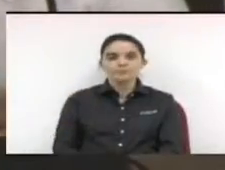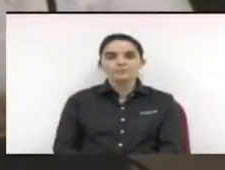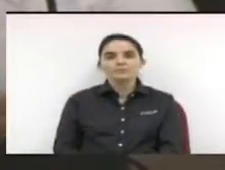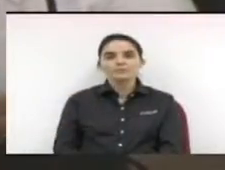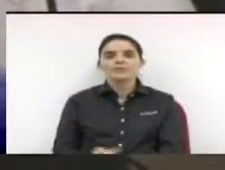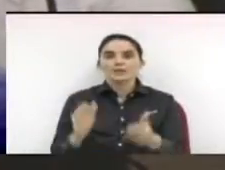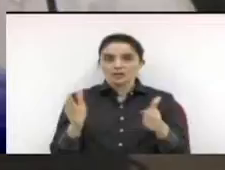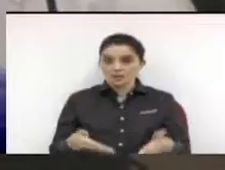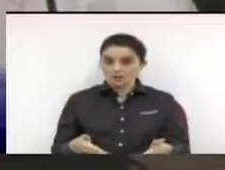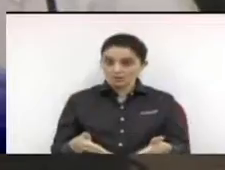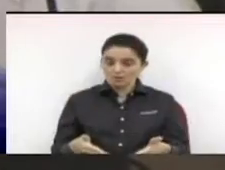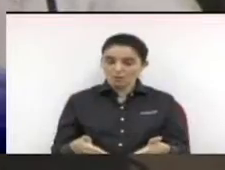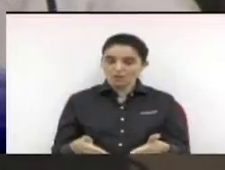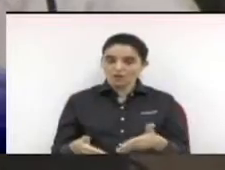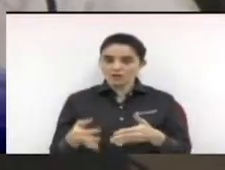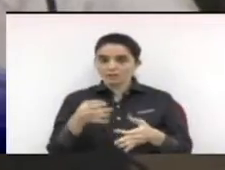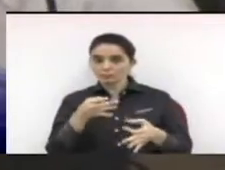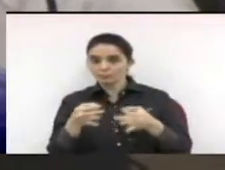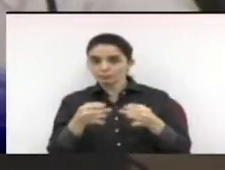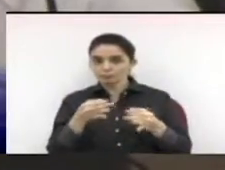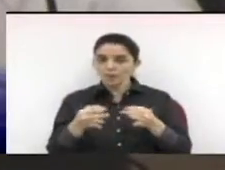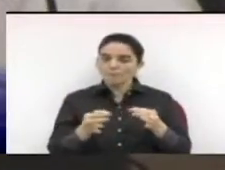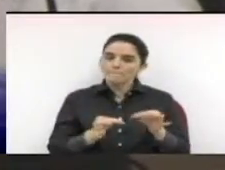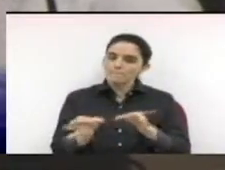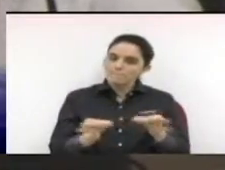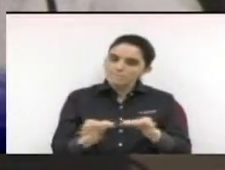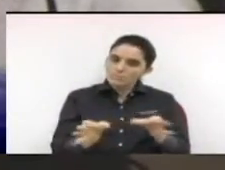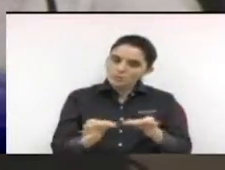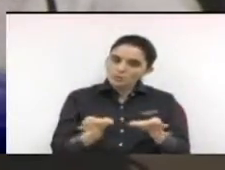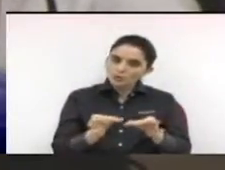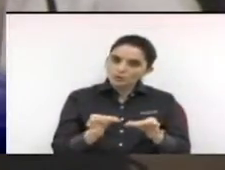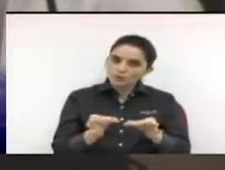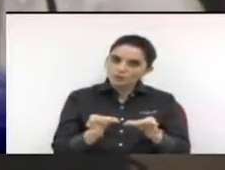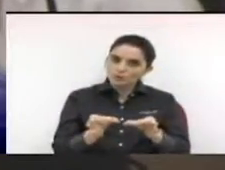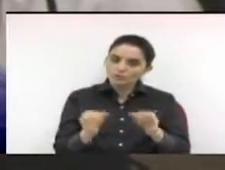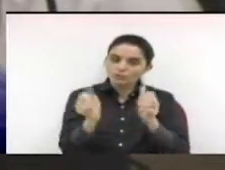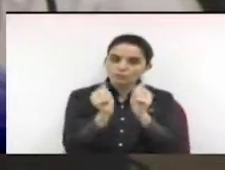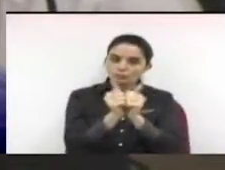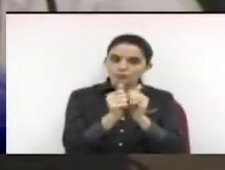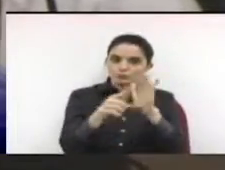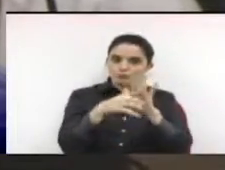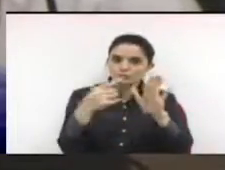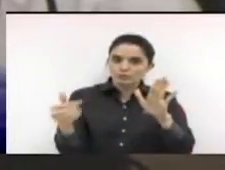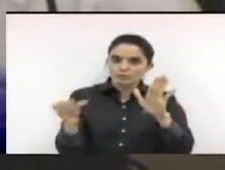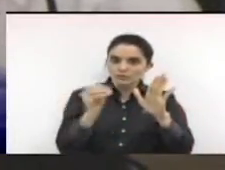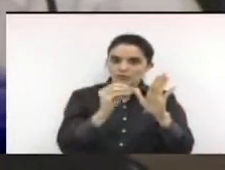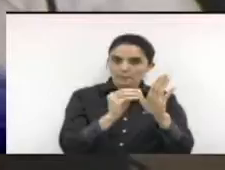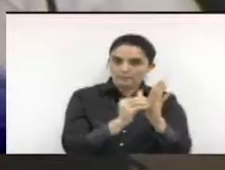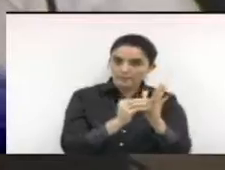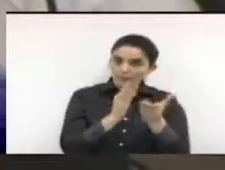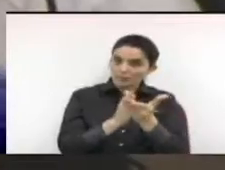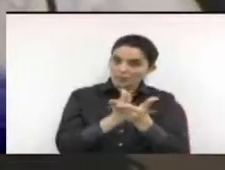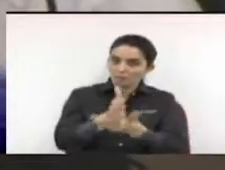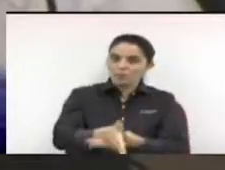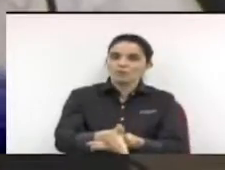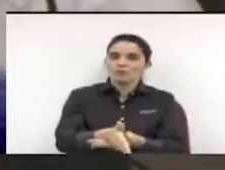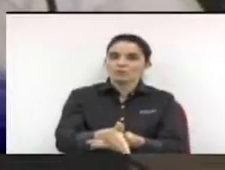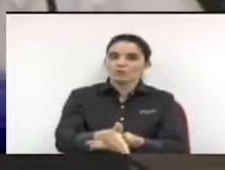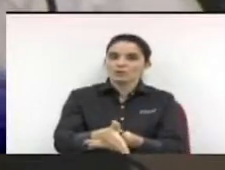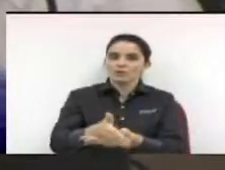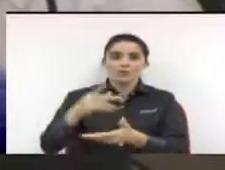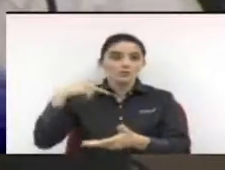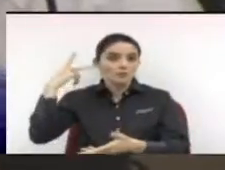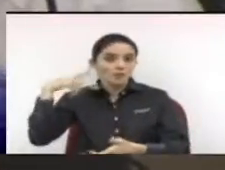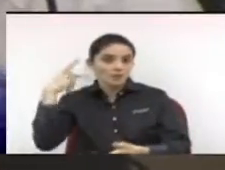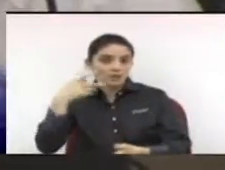Agora sim, está em discussão o projeto com a emenda aprovada. Algum